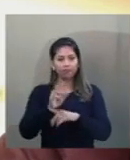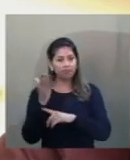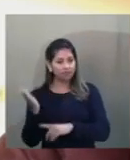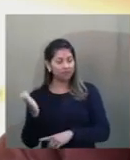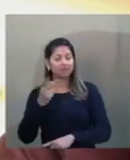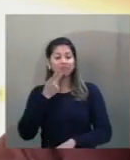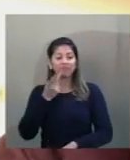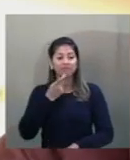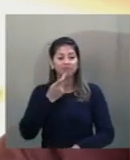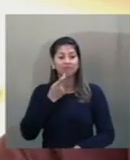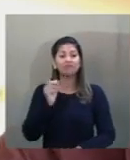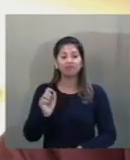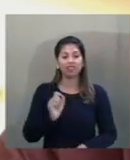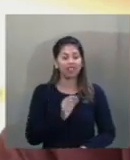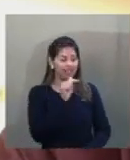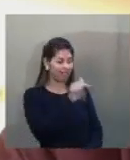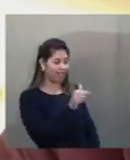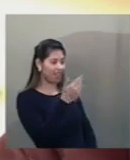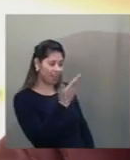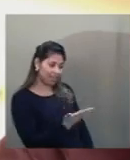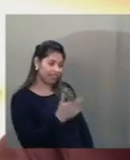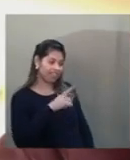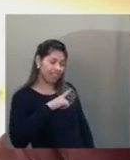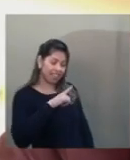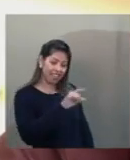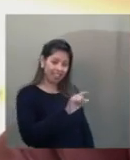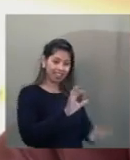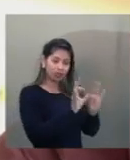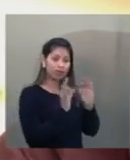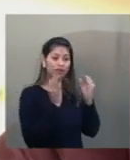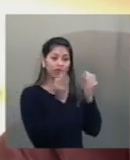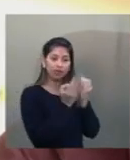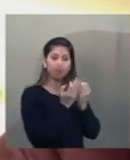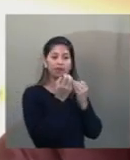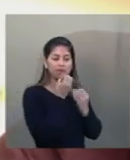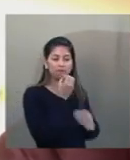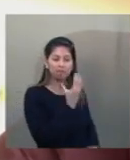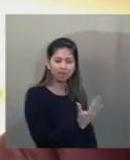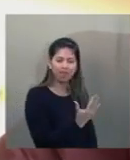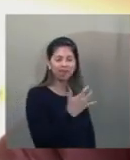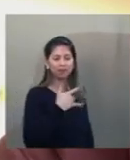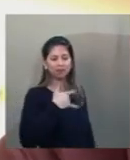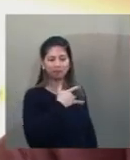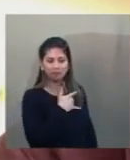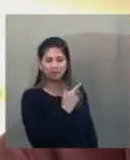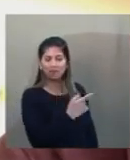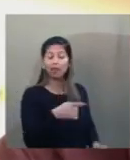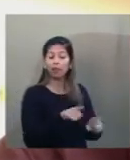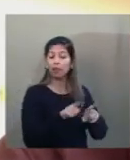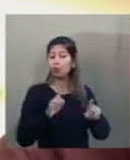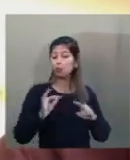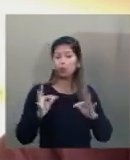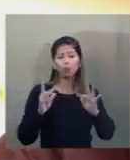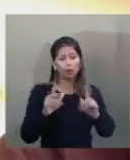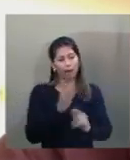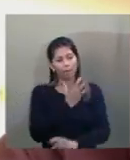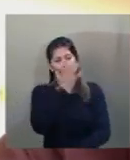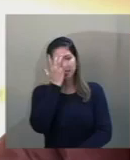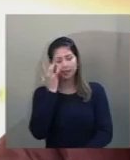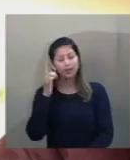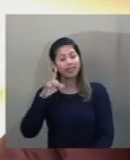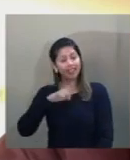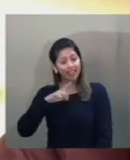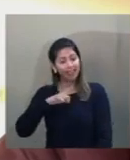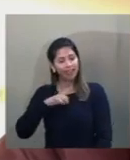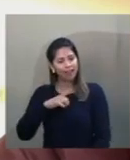Amin, dessa família, do clã do bem, e também das pessoas, todas que tiveram a honra de